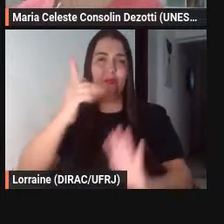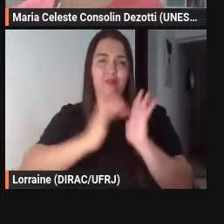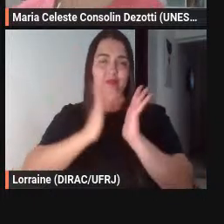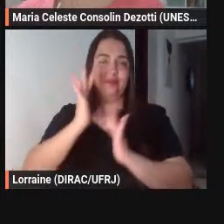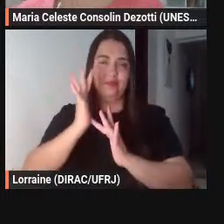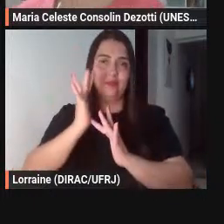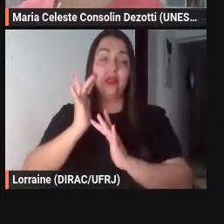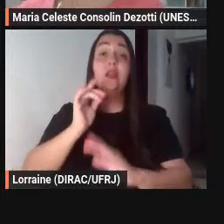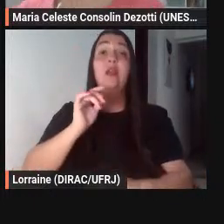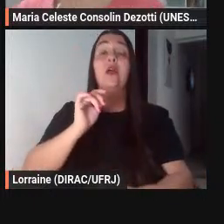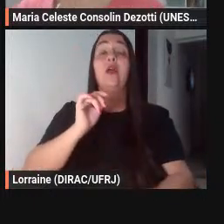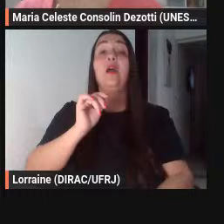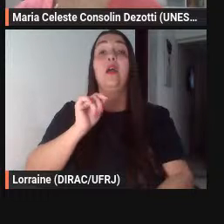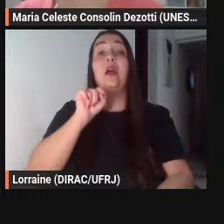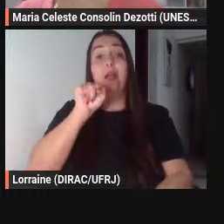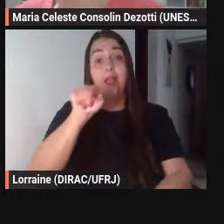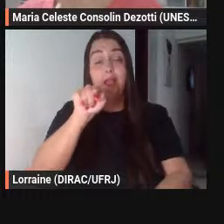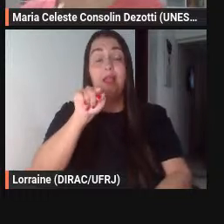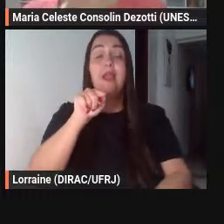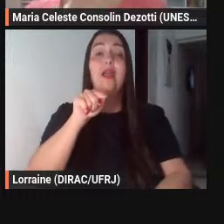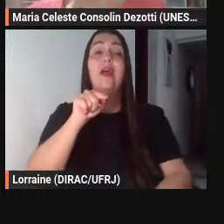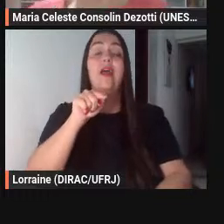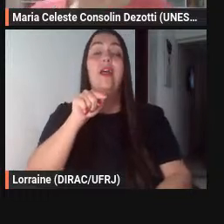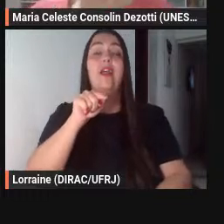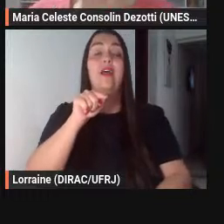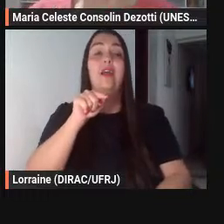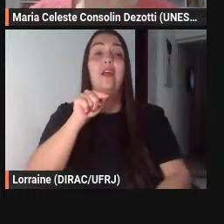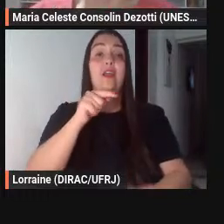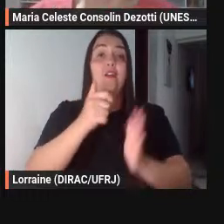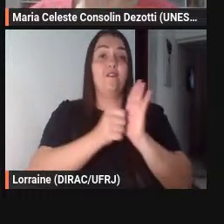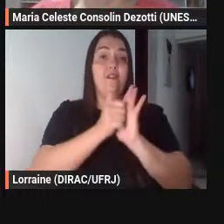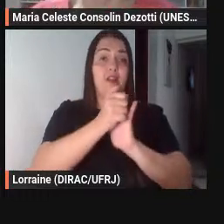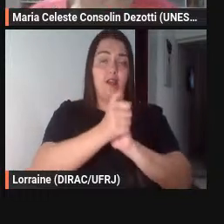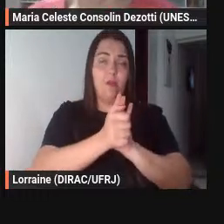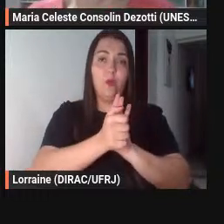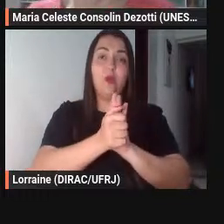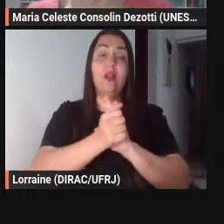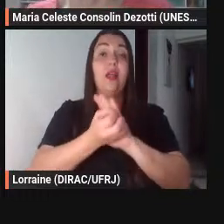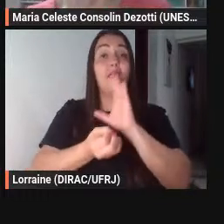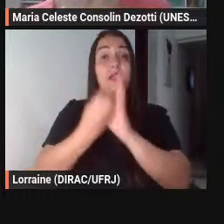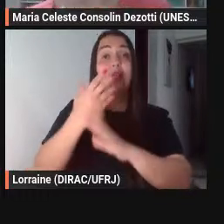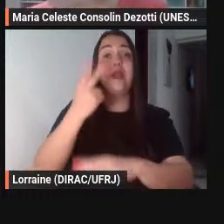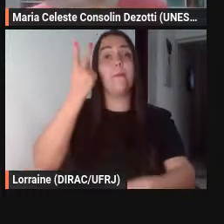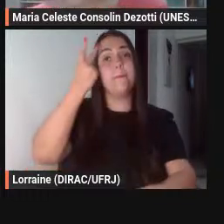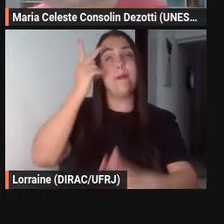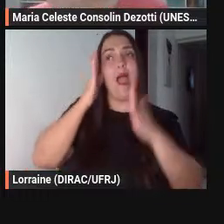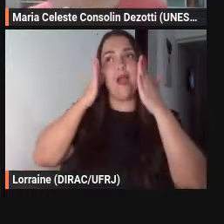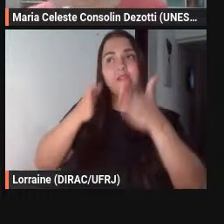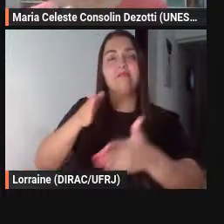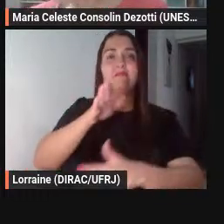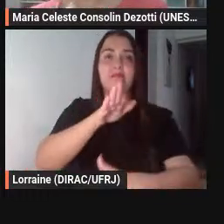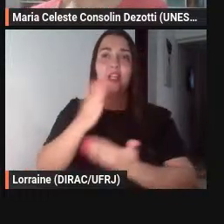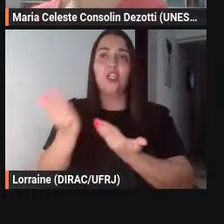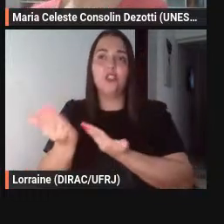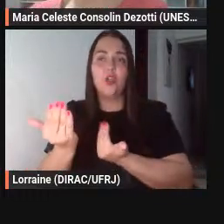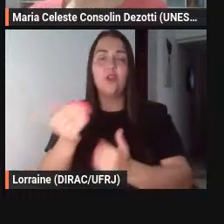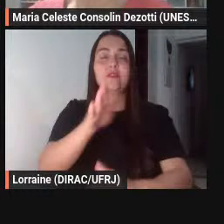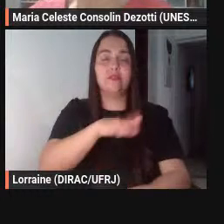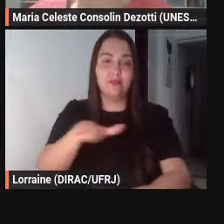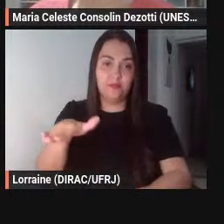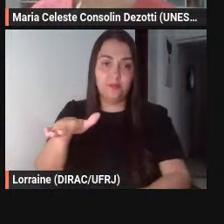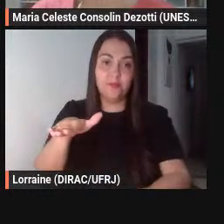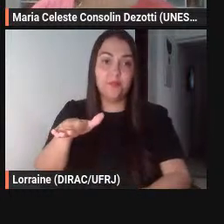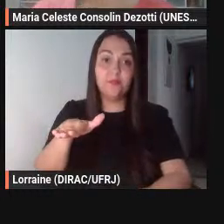fábula começa a ser produzida com vistas a um público infanto juvenil né e é dessa